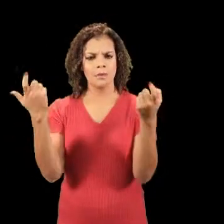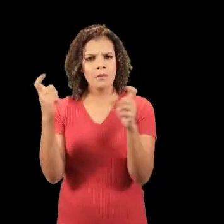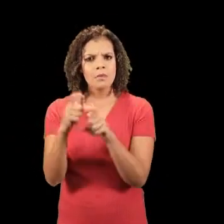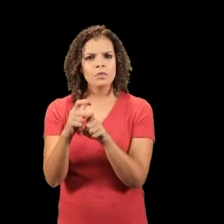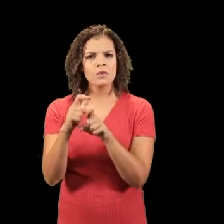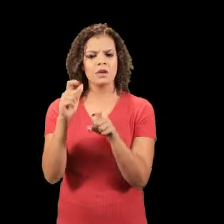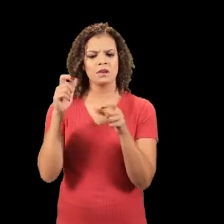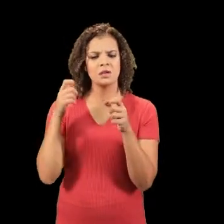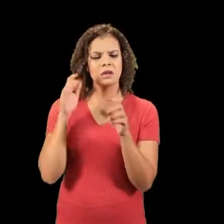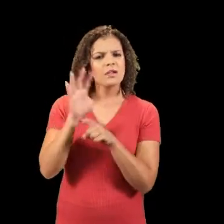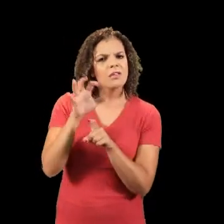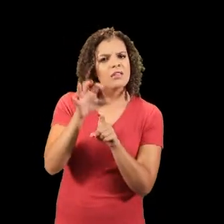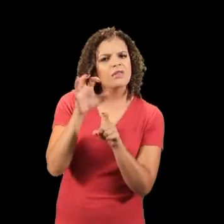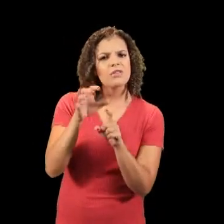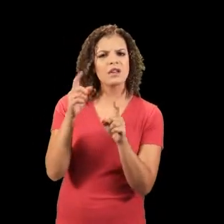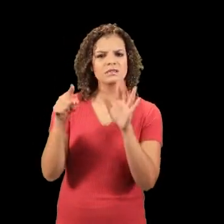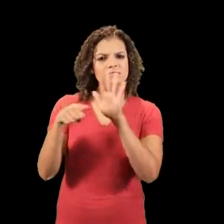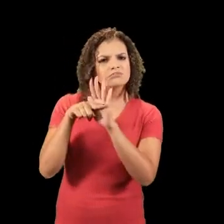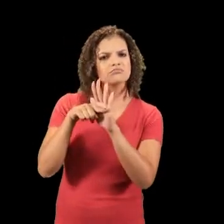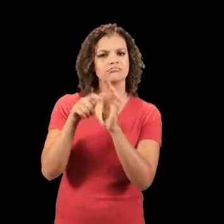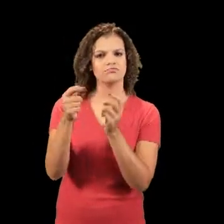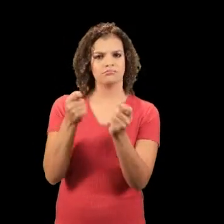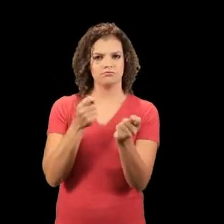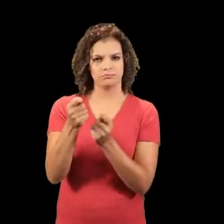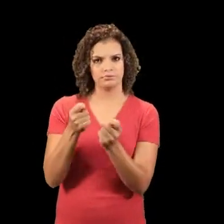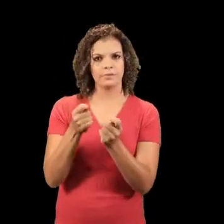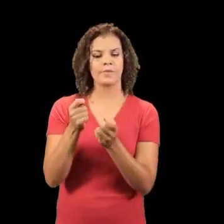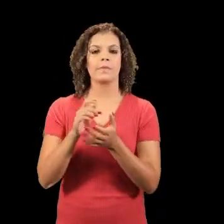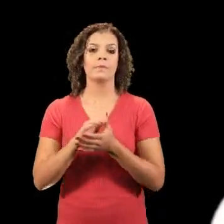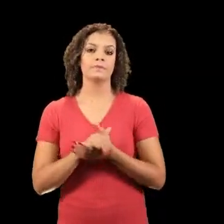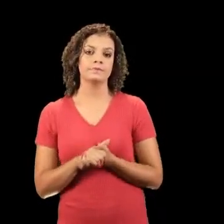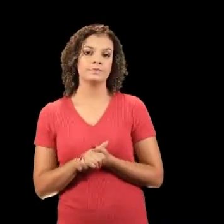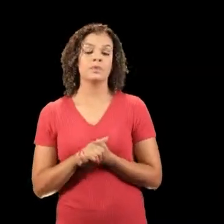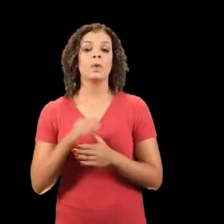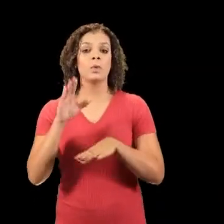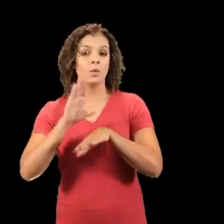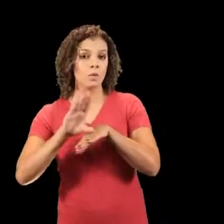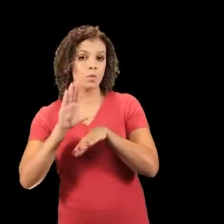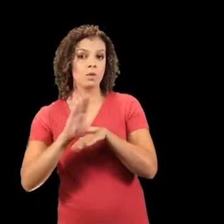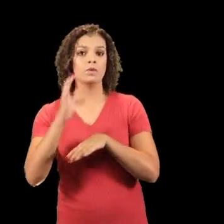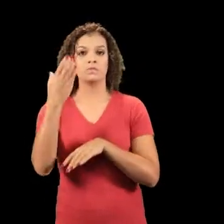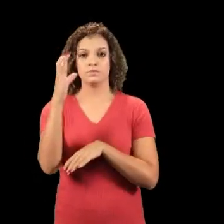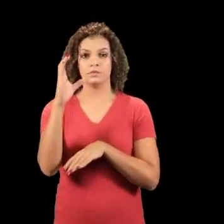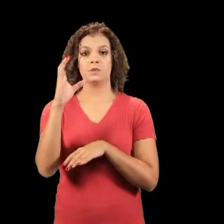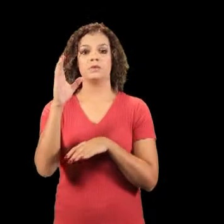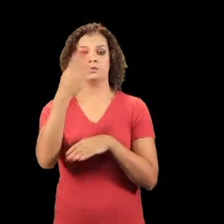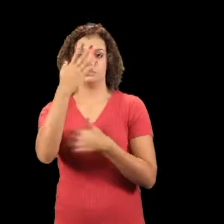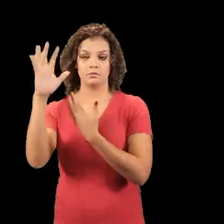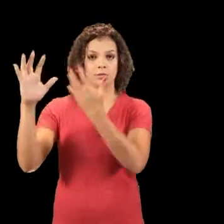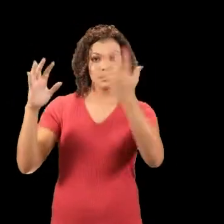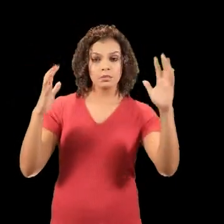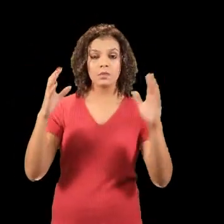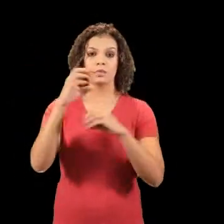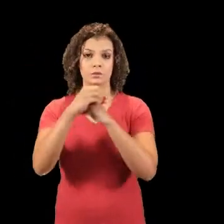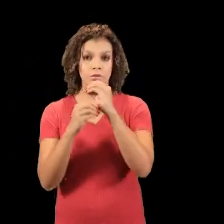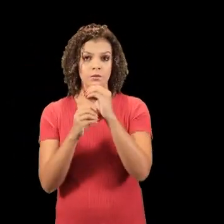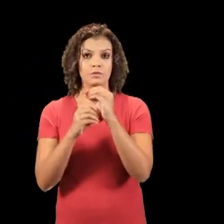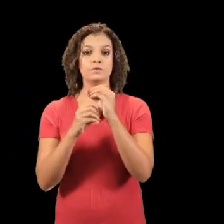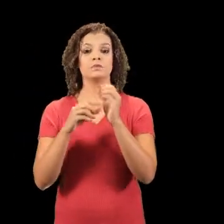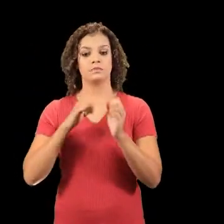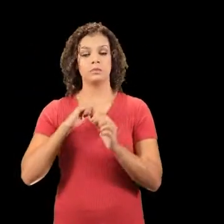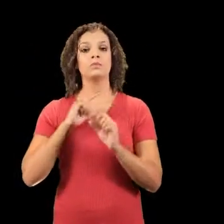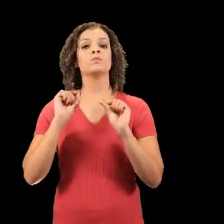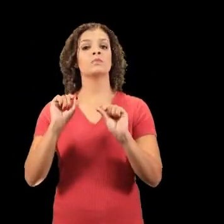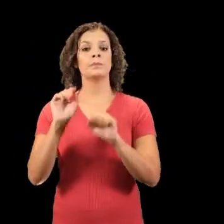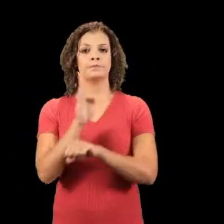minimizar impactos ambientais gerados pelas atividades econômicas. O curso de Ciências Ambientais hoje na UFG é